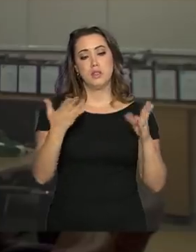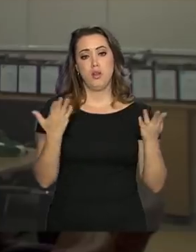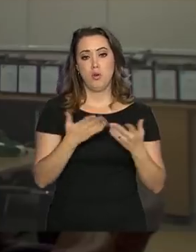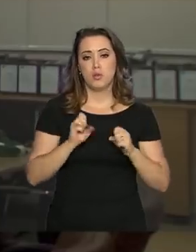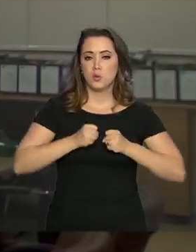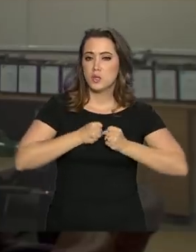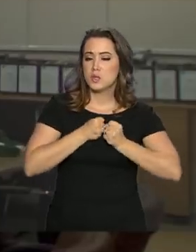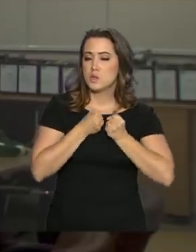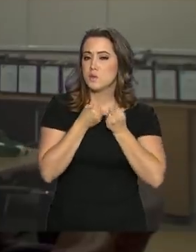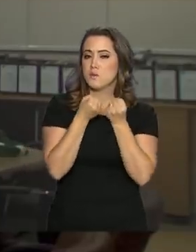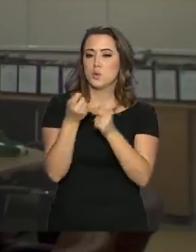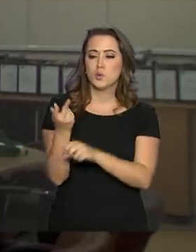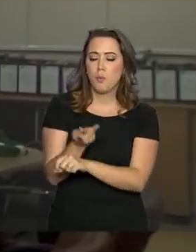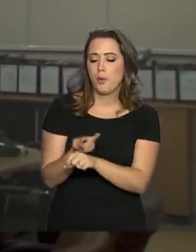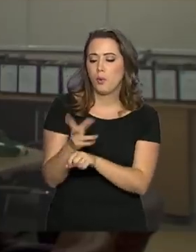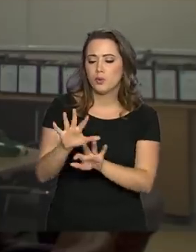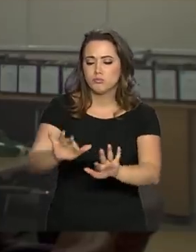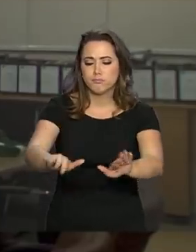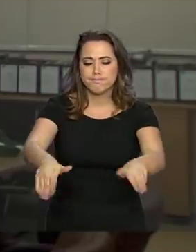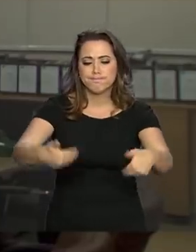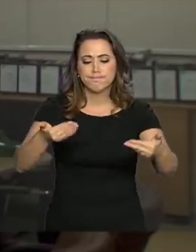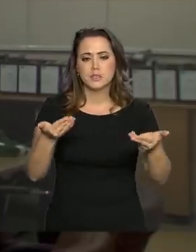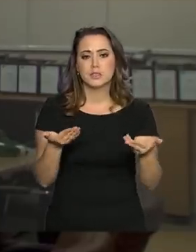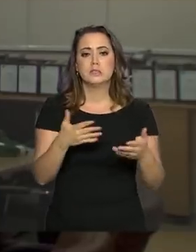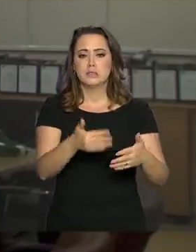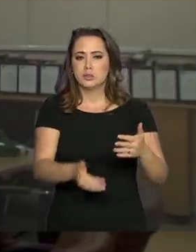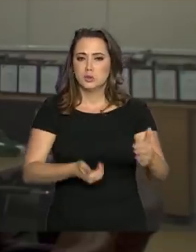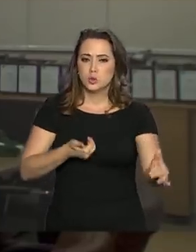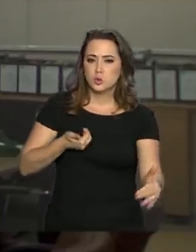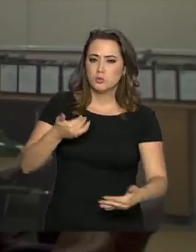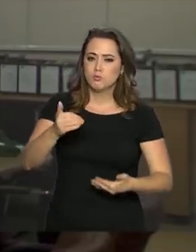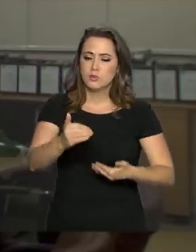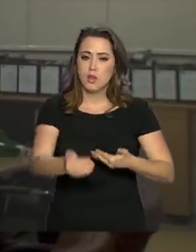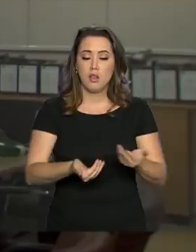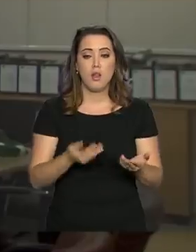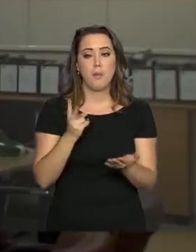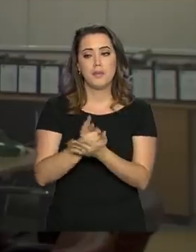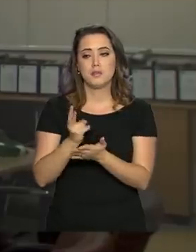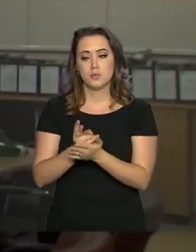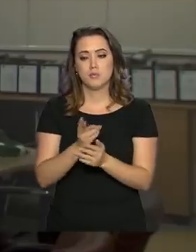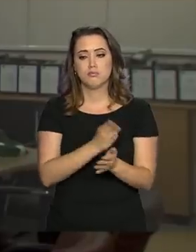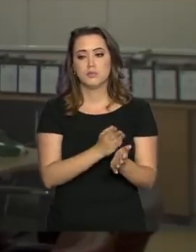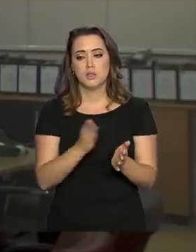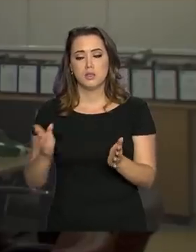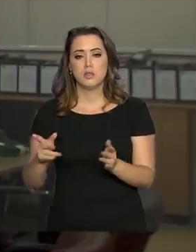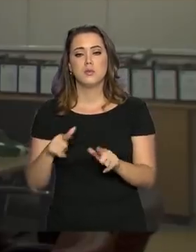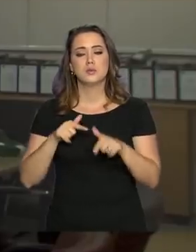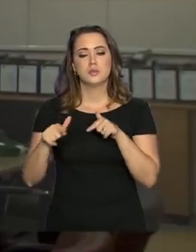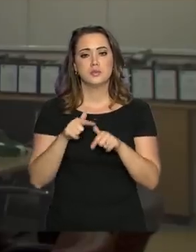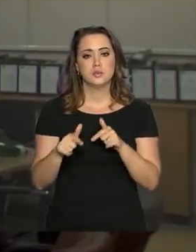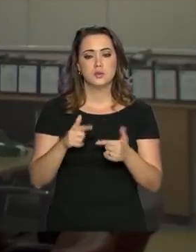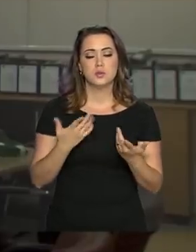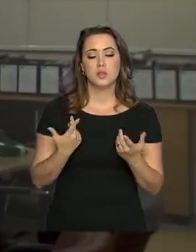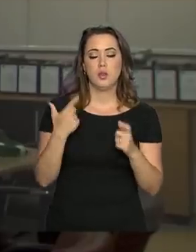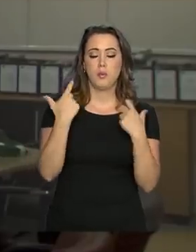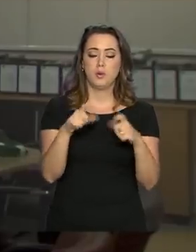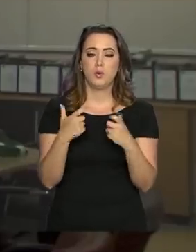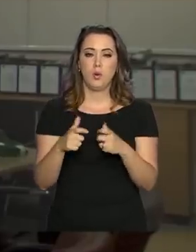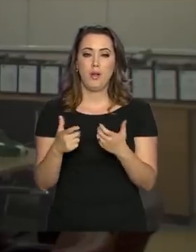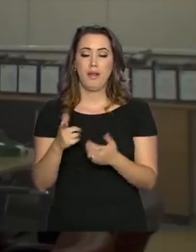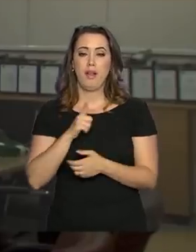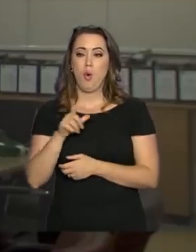e cães, escavando e retirando alguns corpos. Ao mesmo tempo, nós temos um trabalho ainda nas partes mais